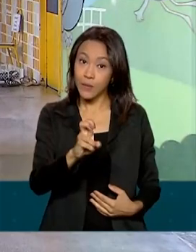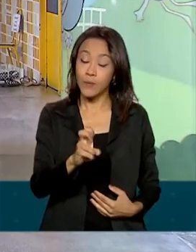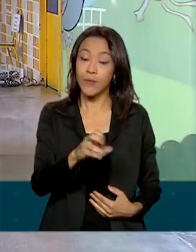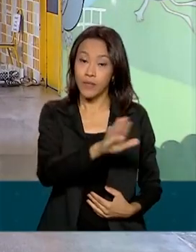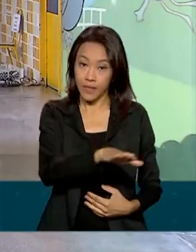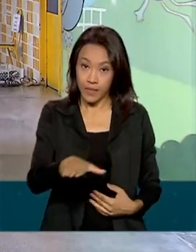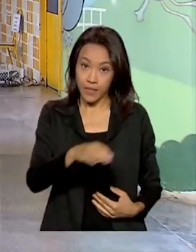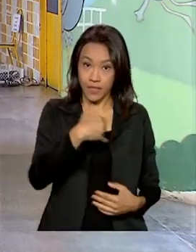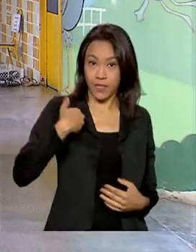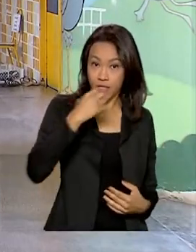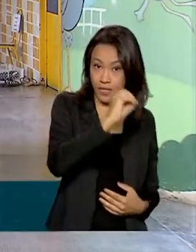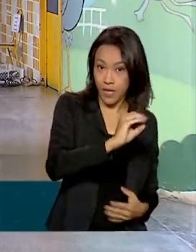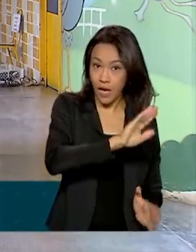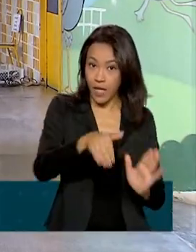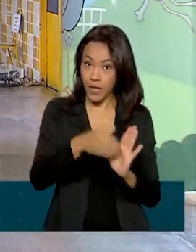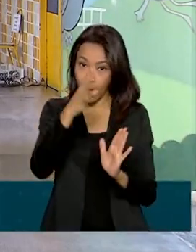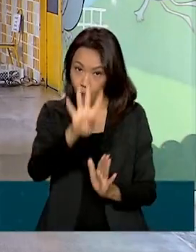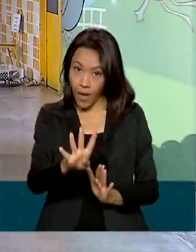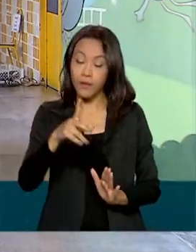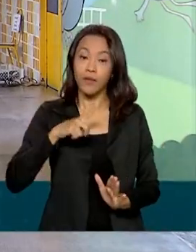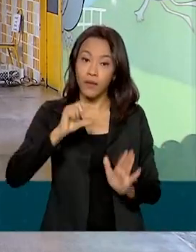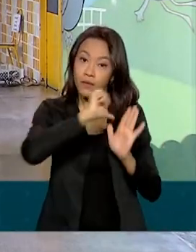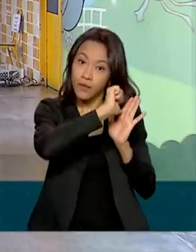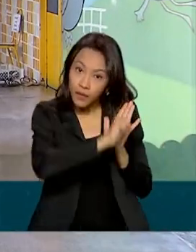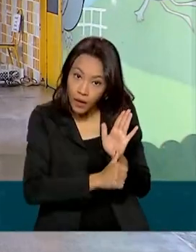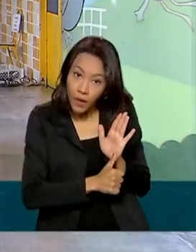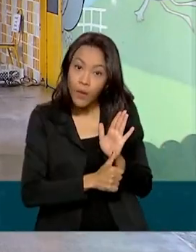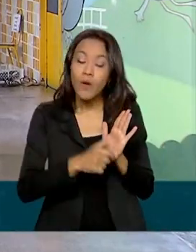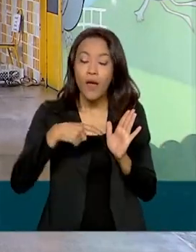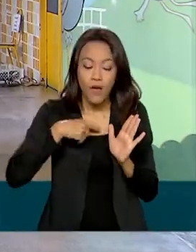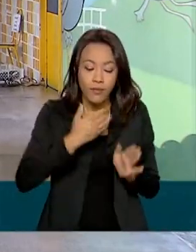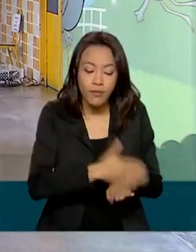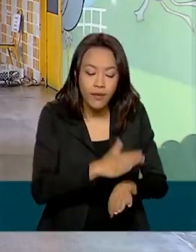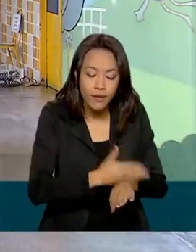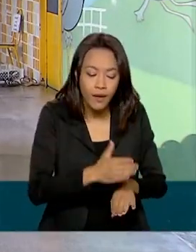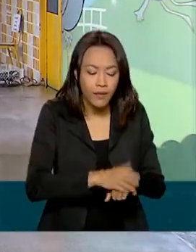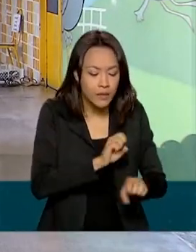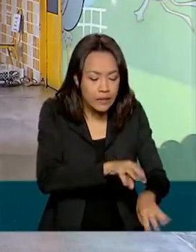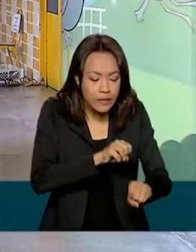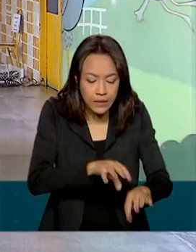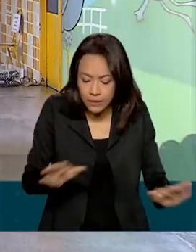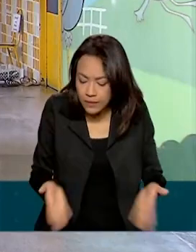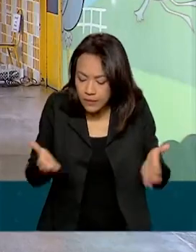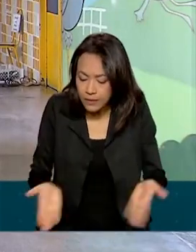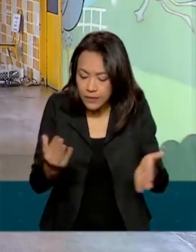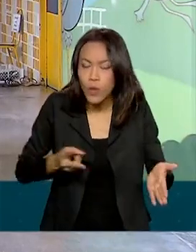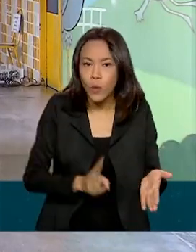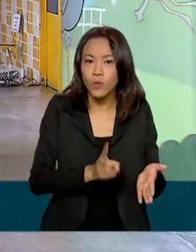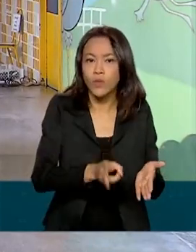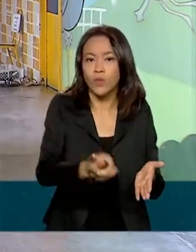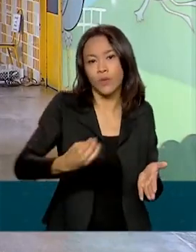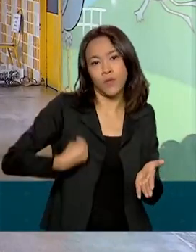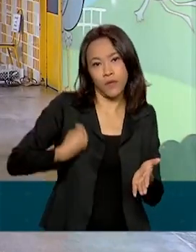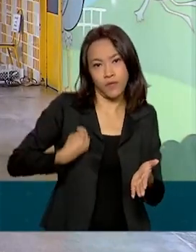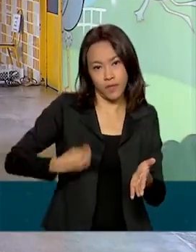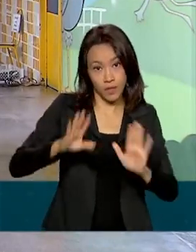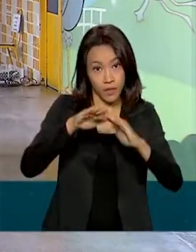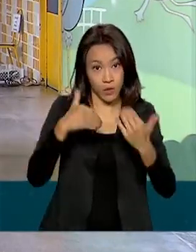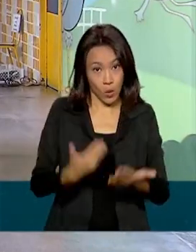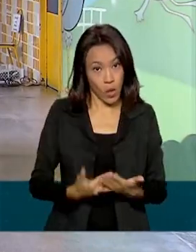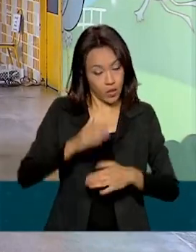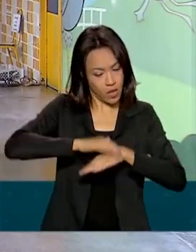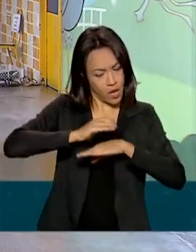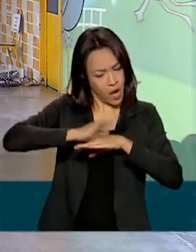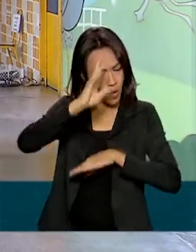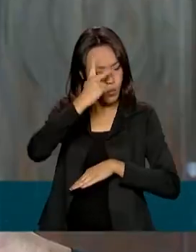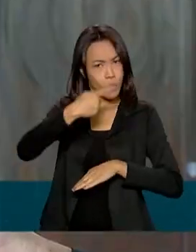anos com síndrome de Down são incentivadas e capacitadas para que continue na vida escolar com autonomia e